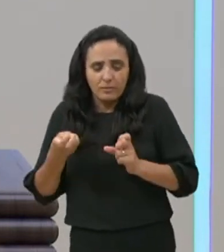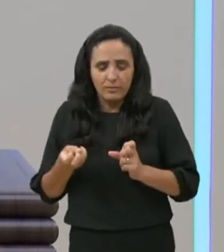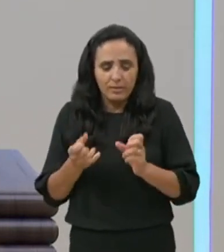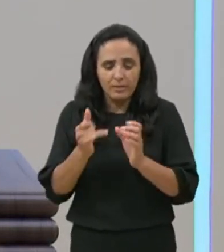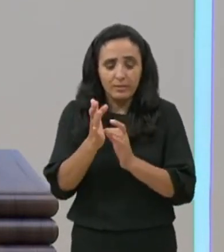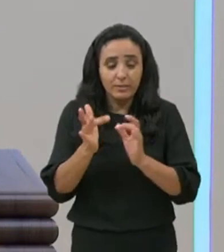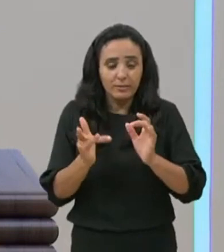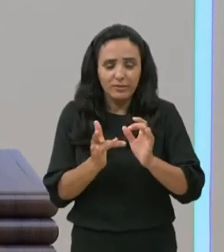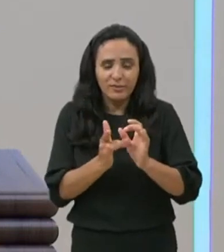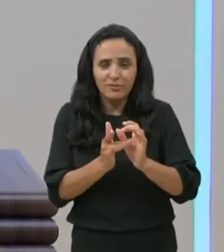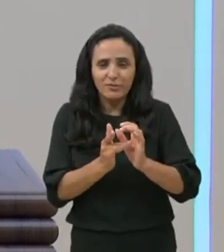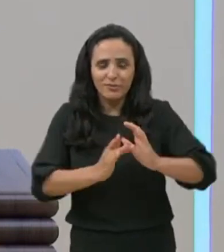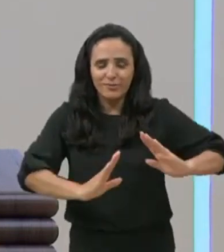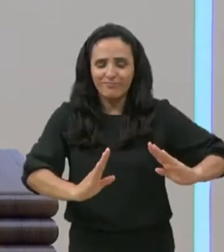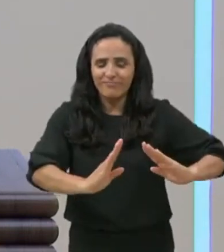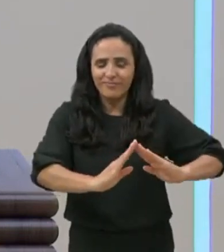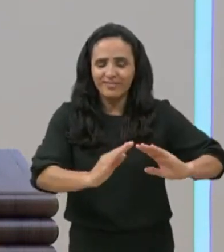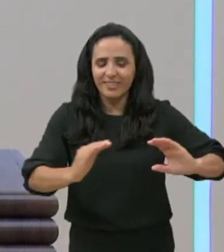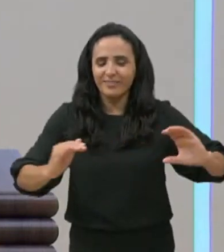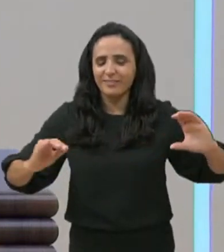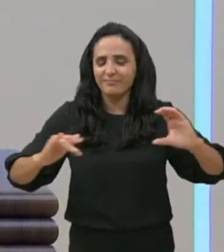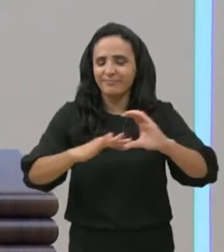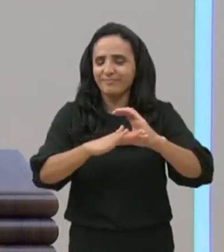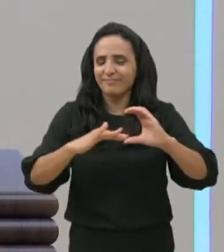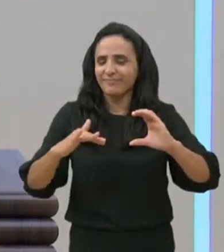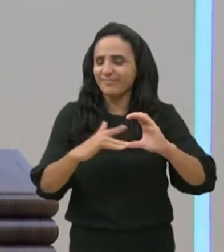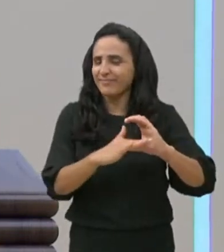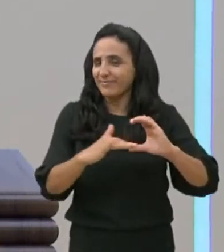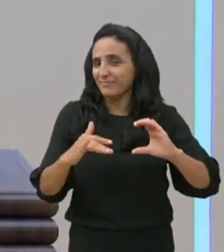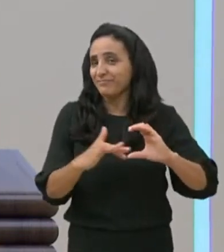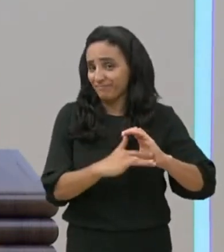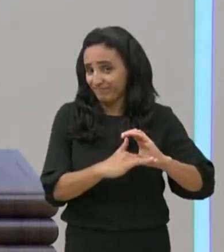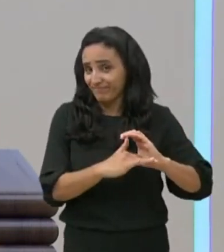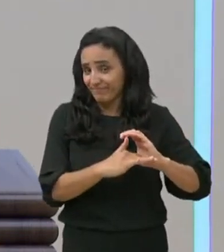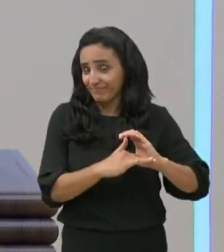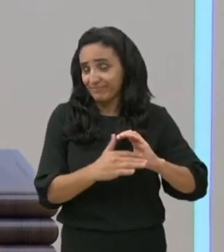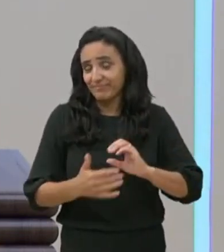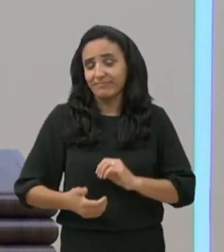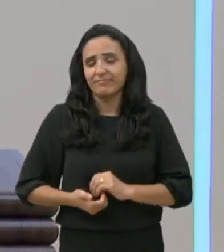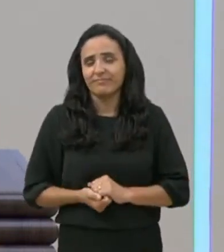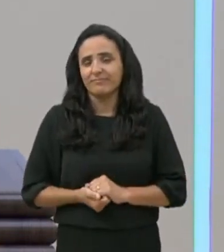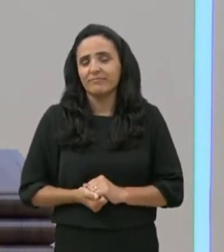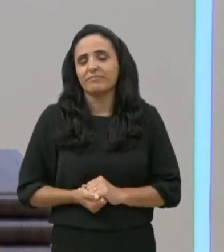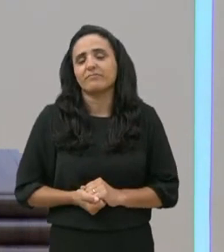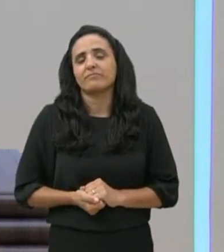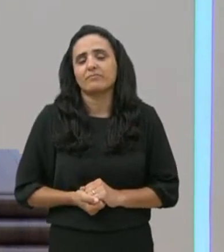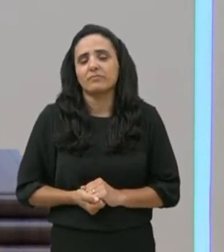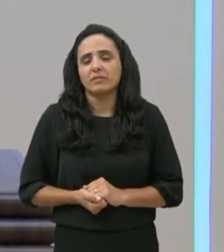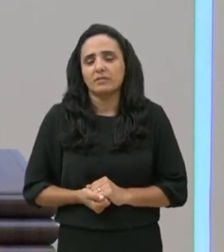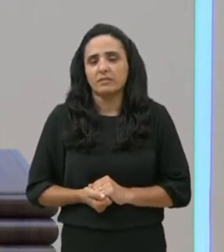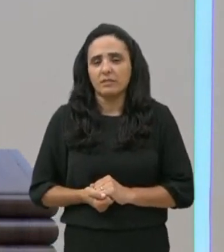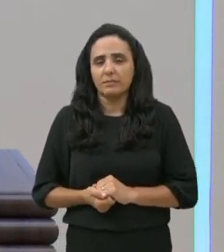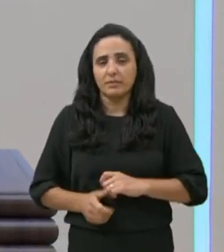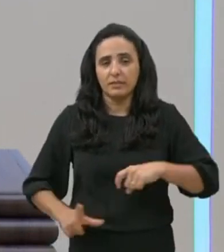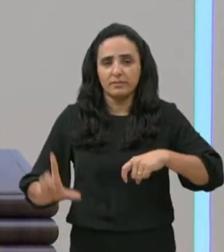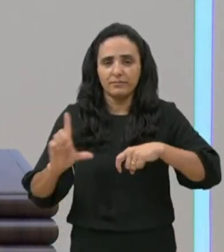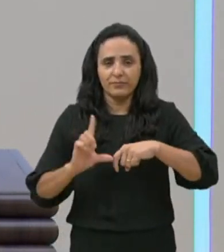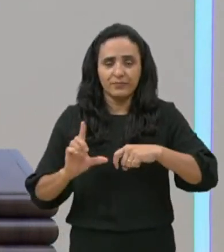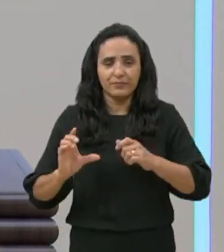Cafarnaum. No capítulo de número 7 do Evangelho de Jesus, escrito por Lucas,